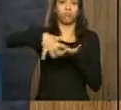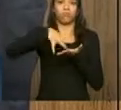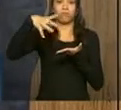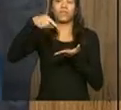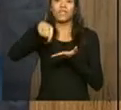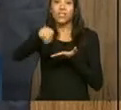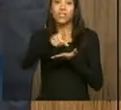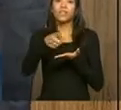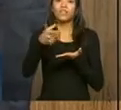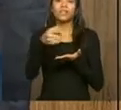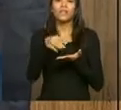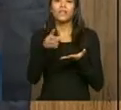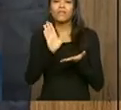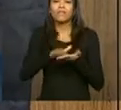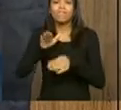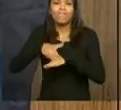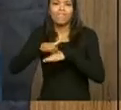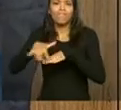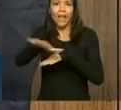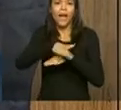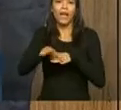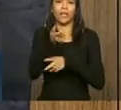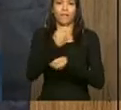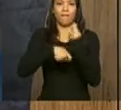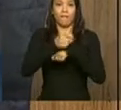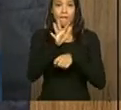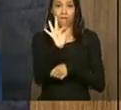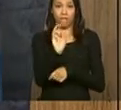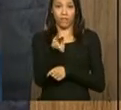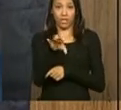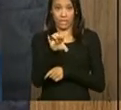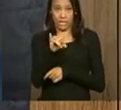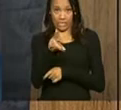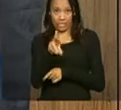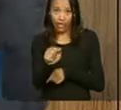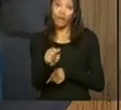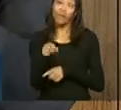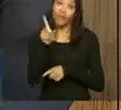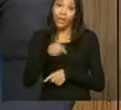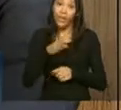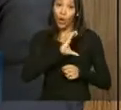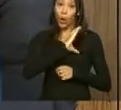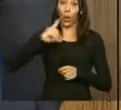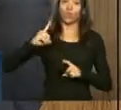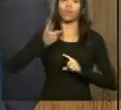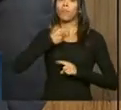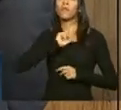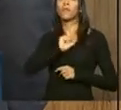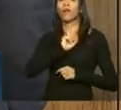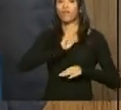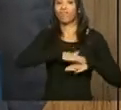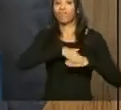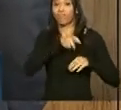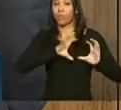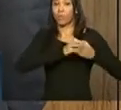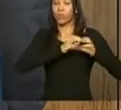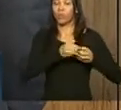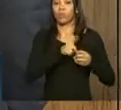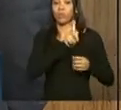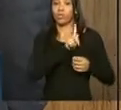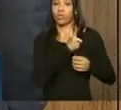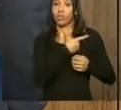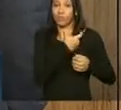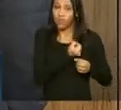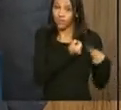trabalhos em nome do G20, vai, digamos, apresentar esses novos resultados, vai